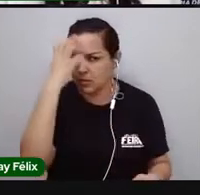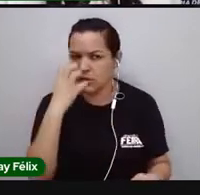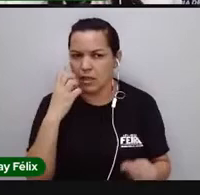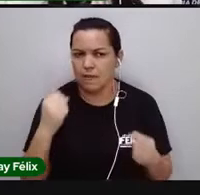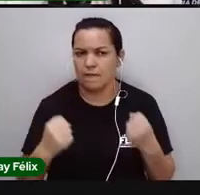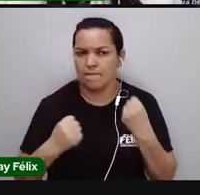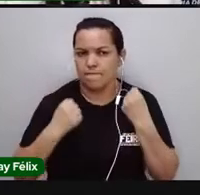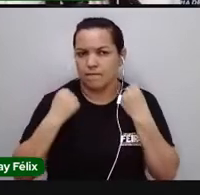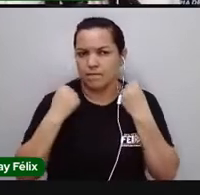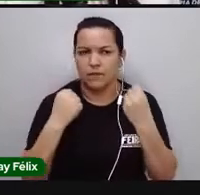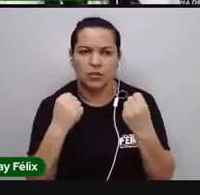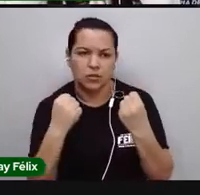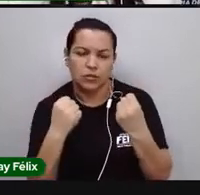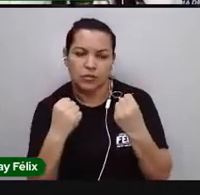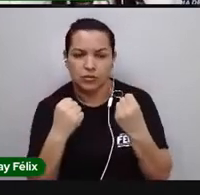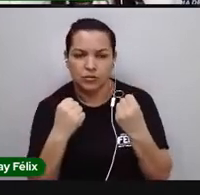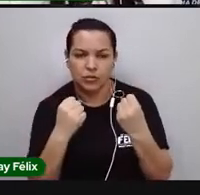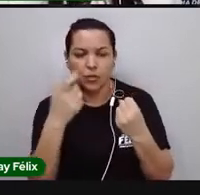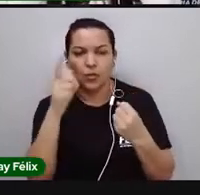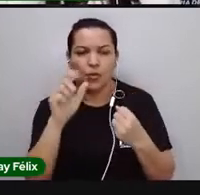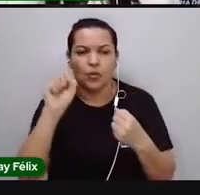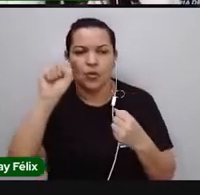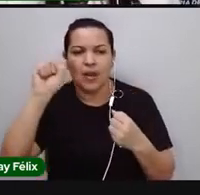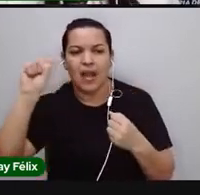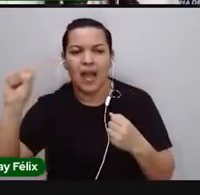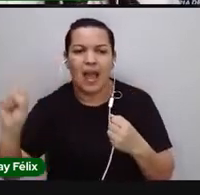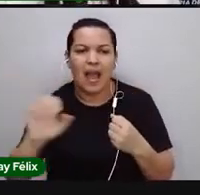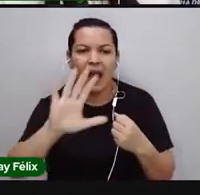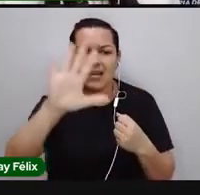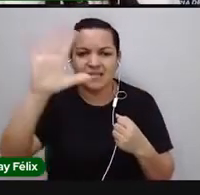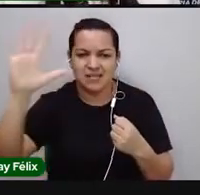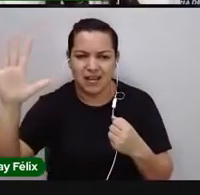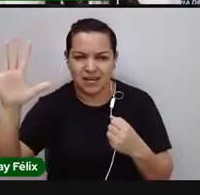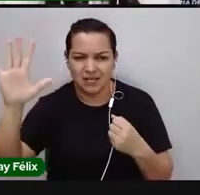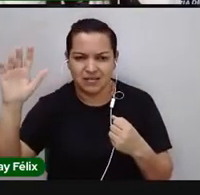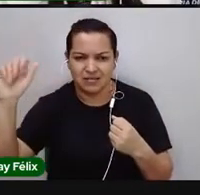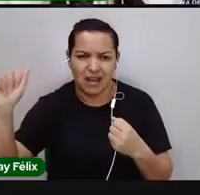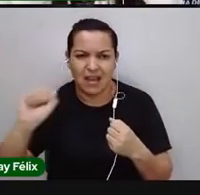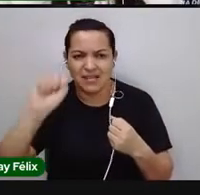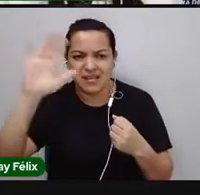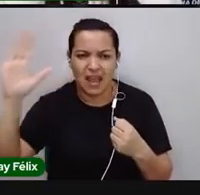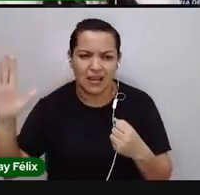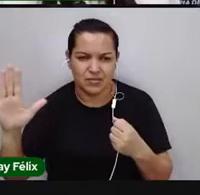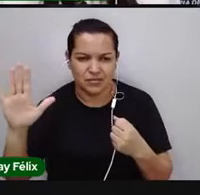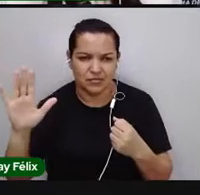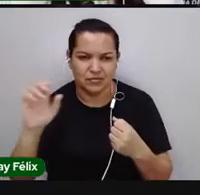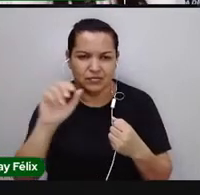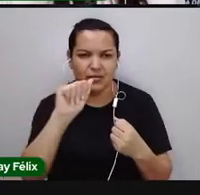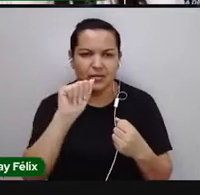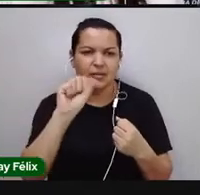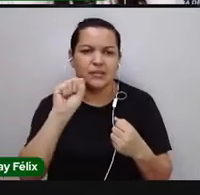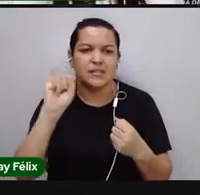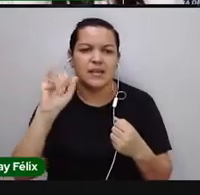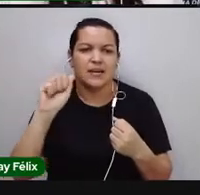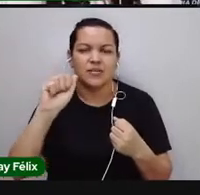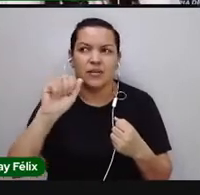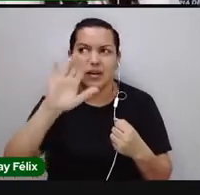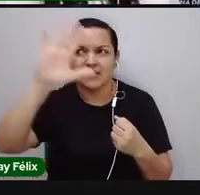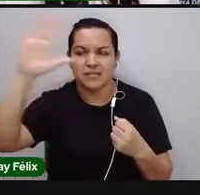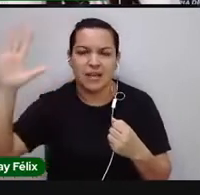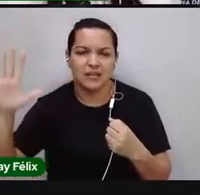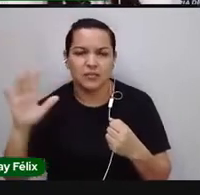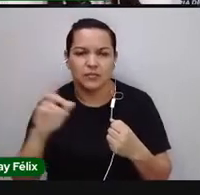Homo sapiens asiáticos. Quais eram as características desse Homo sapiens, desse ser humano asiático?